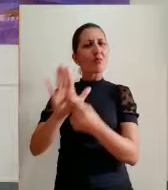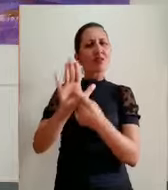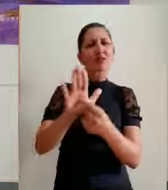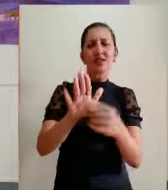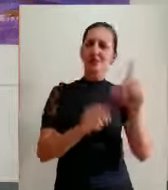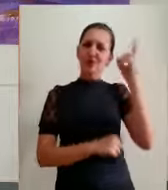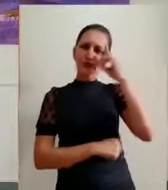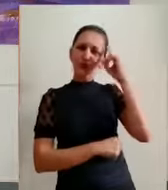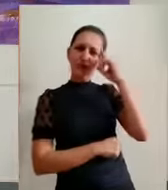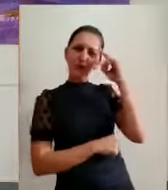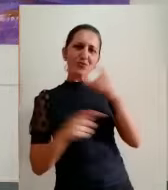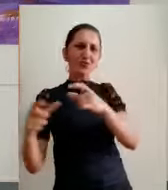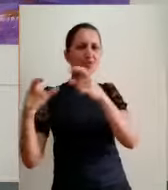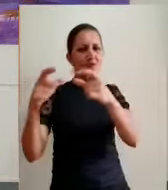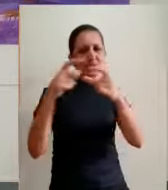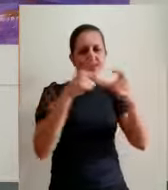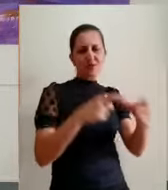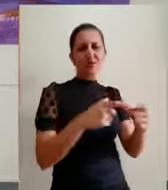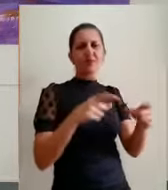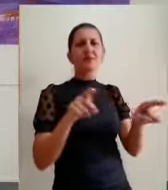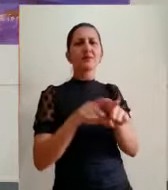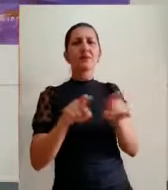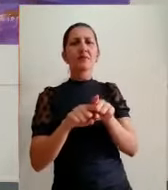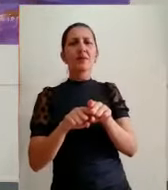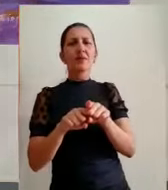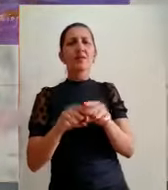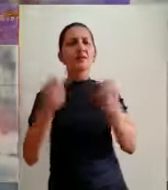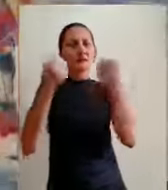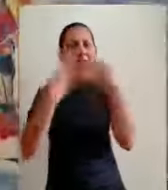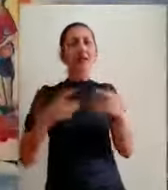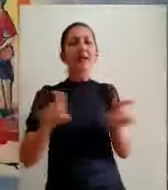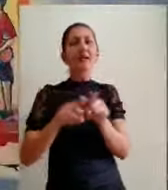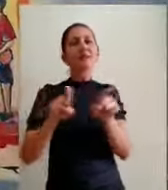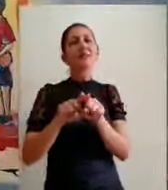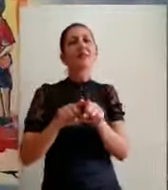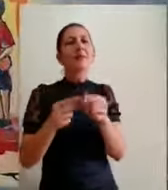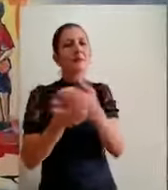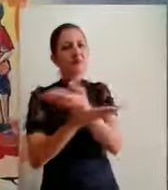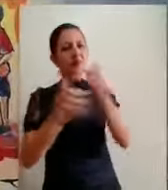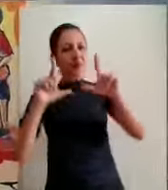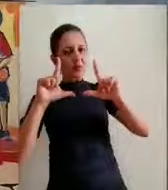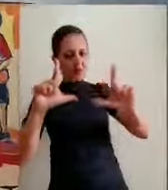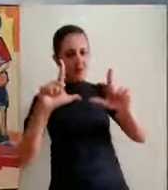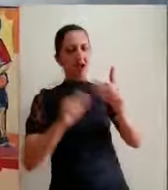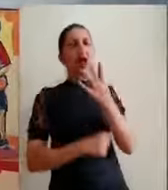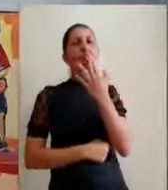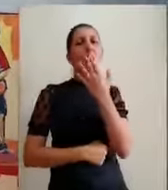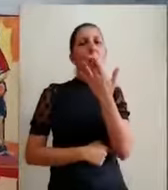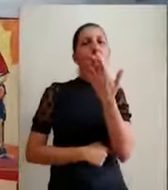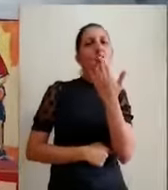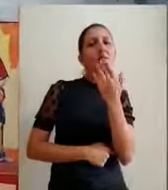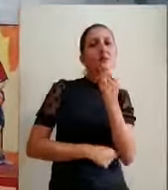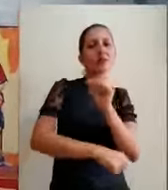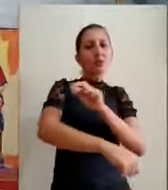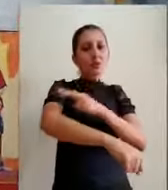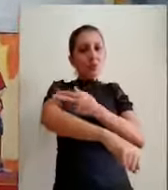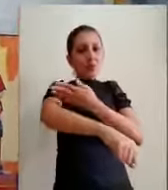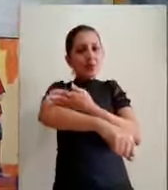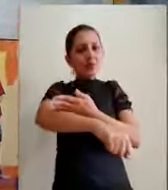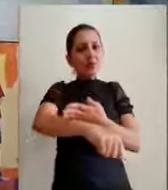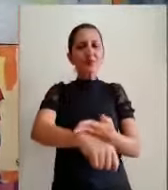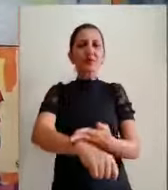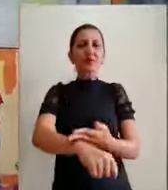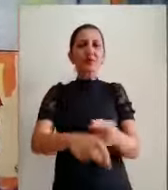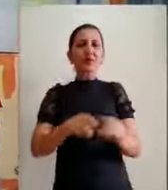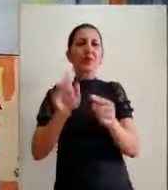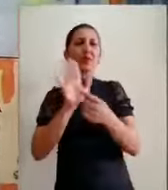da técnica da Deise, a gente vai falar um pouquinho do quadro As Cores da Cidade, que é um quadro que retrata as cenas da cidade de Rio Branco, mostra